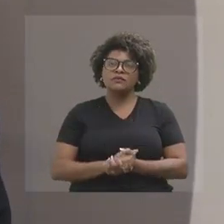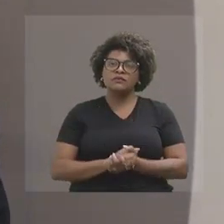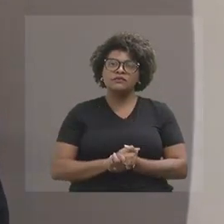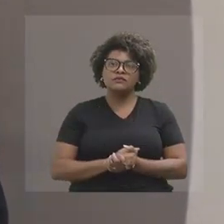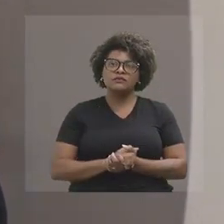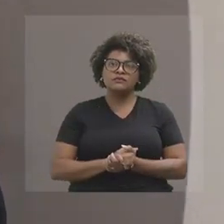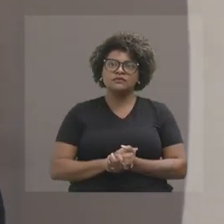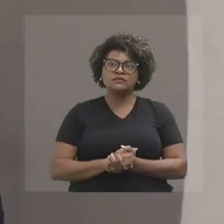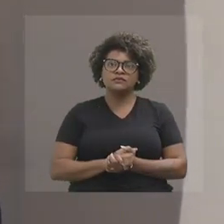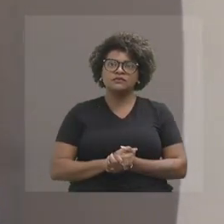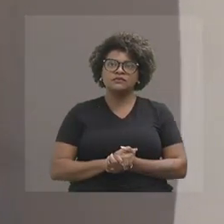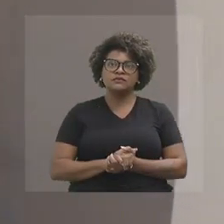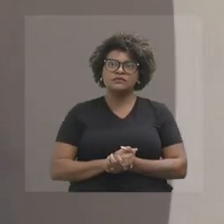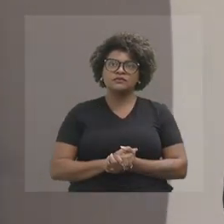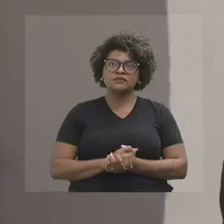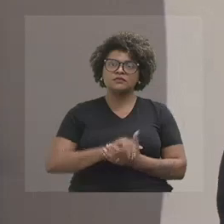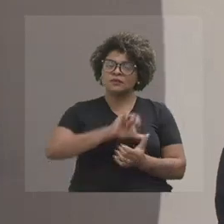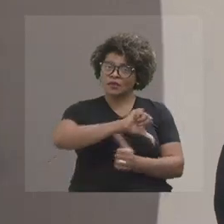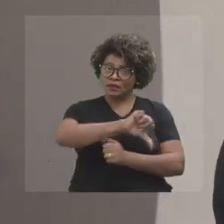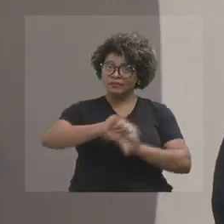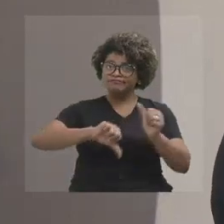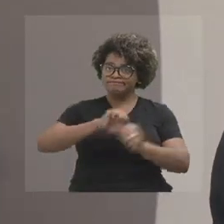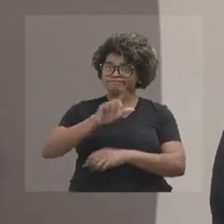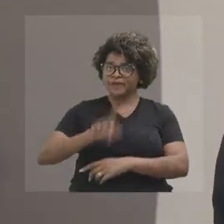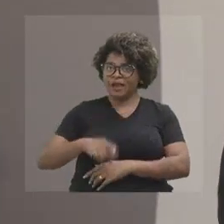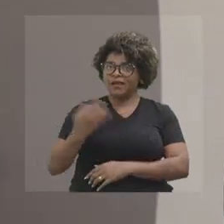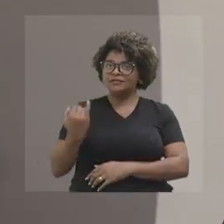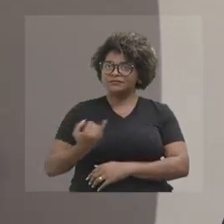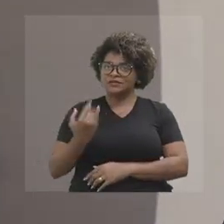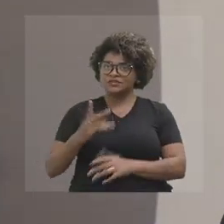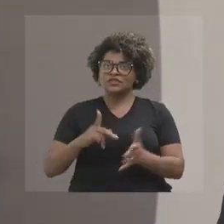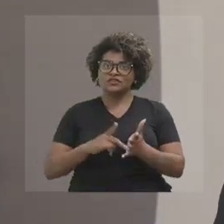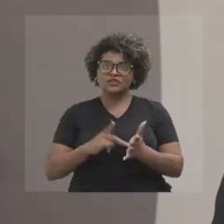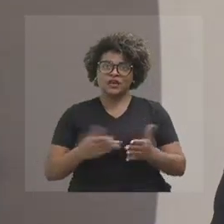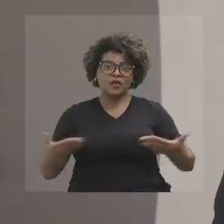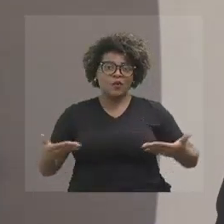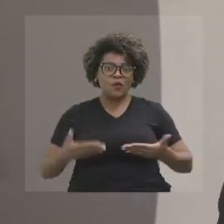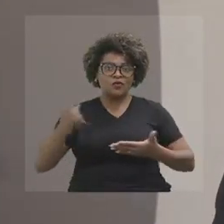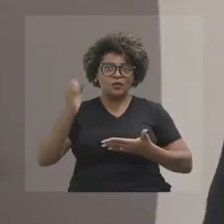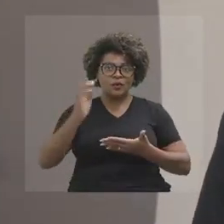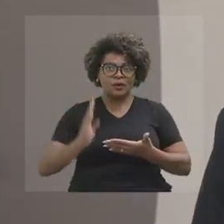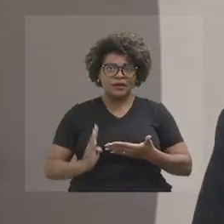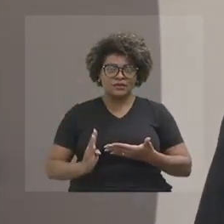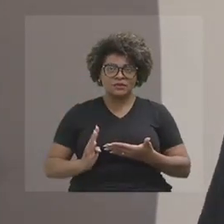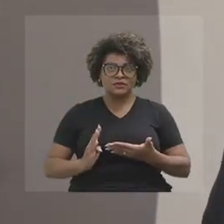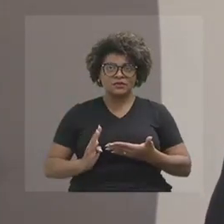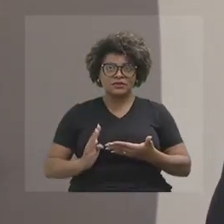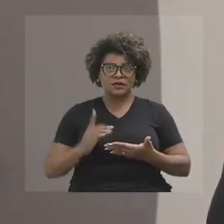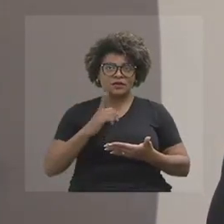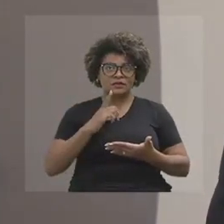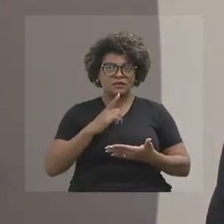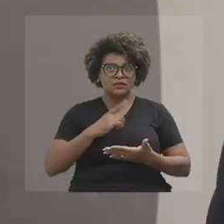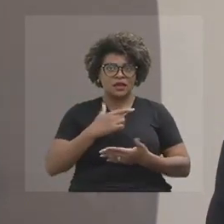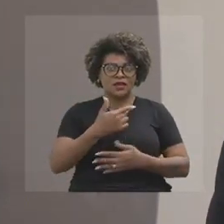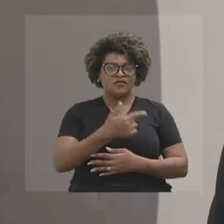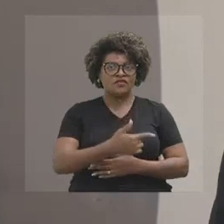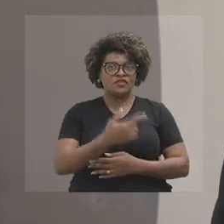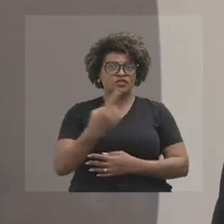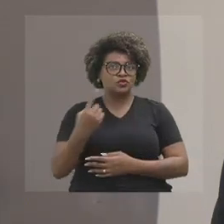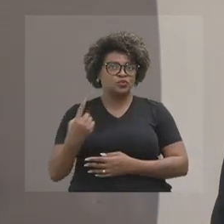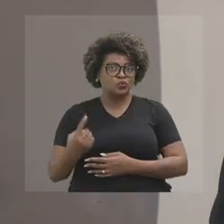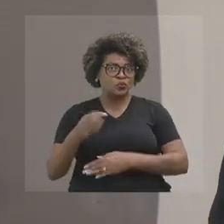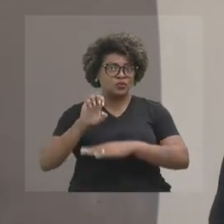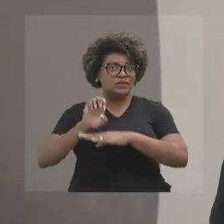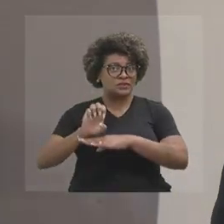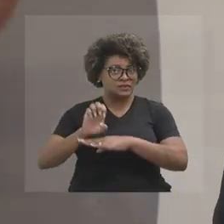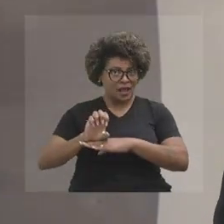E a mudança é muito importante. No Brasil, hoje, são 21 estados dos 27